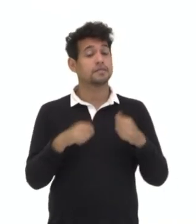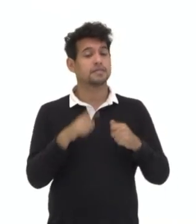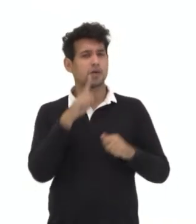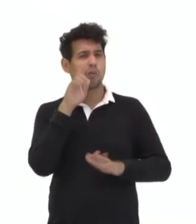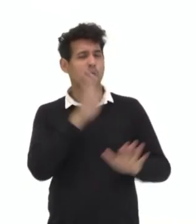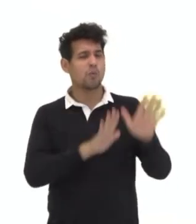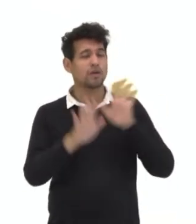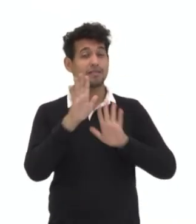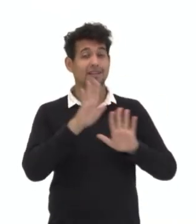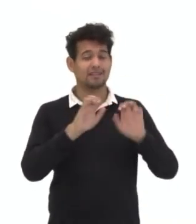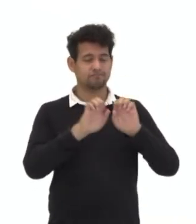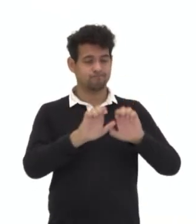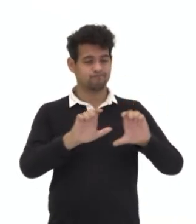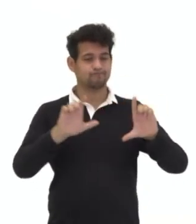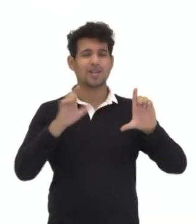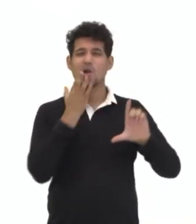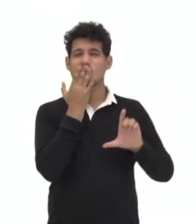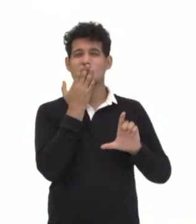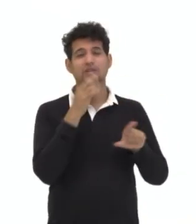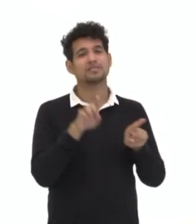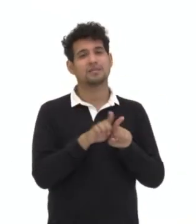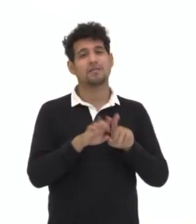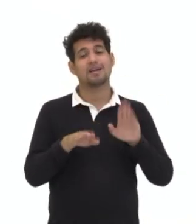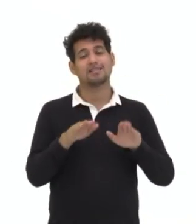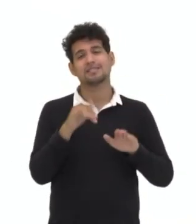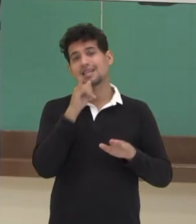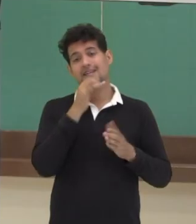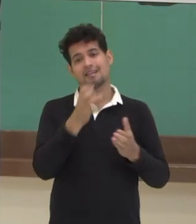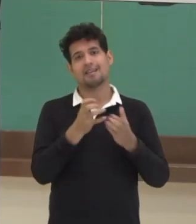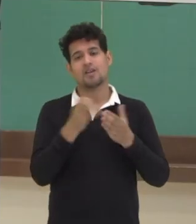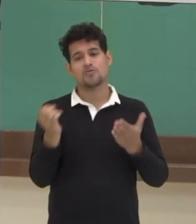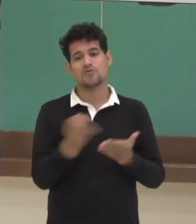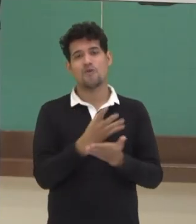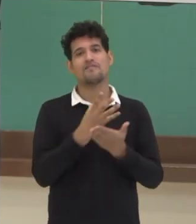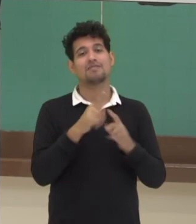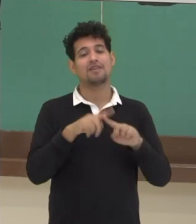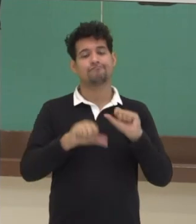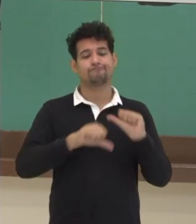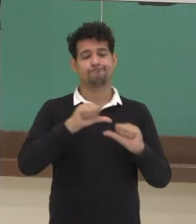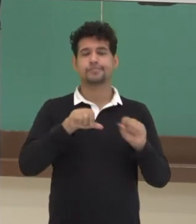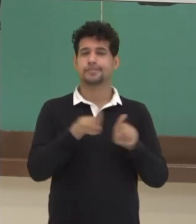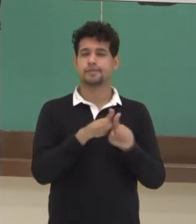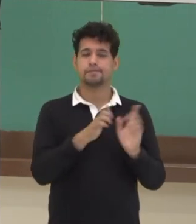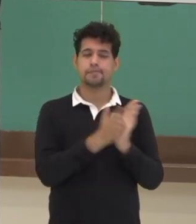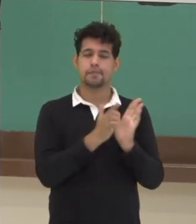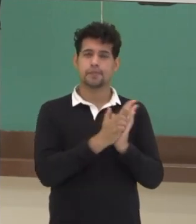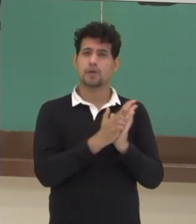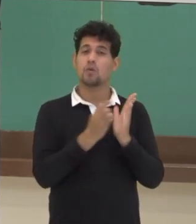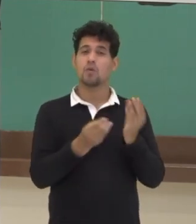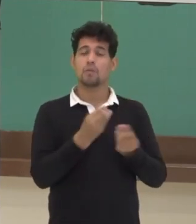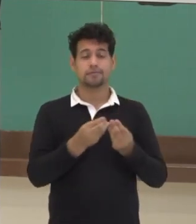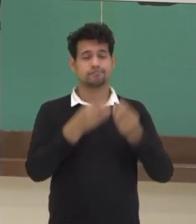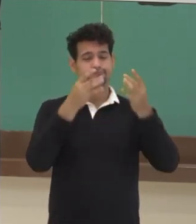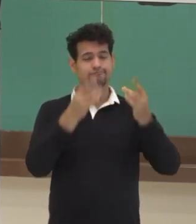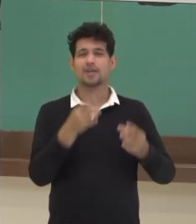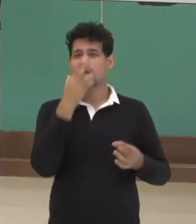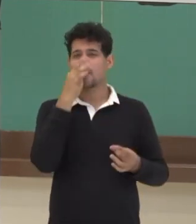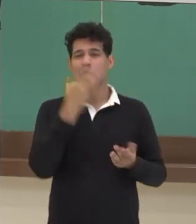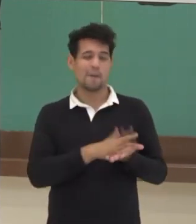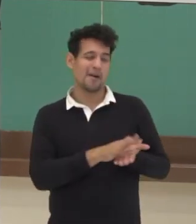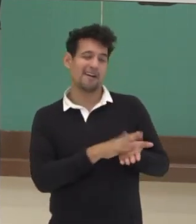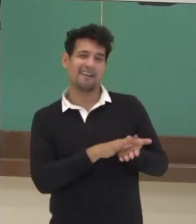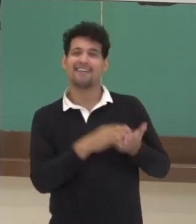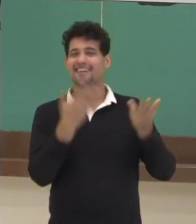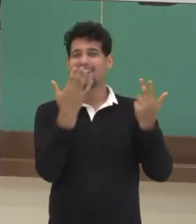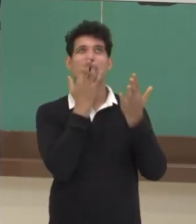com o contraste de cores, né? De repente, você quer inovar e acaba transformando o teu panfleto numa alegoria de escola de samba. Não dá.